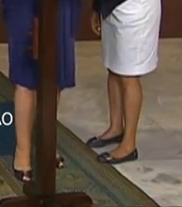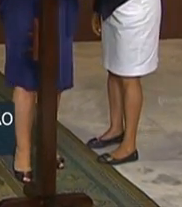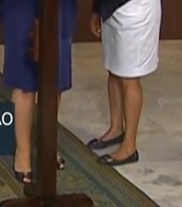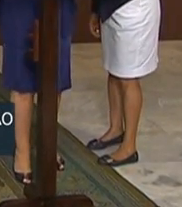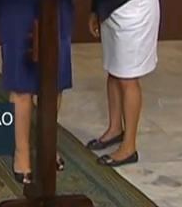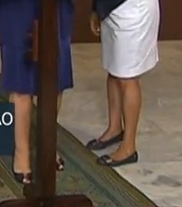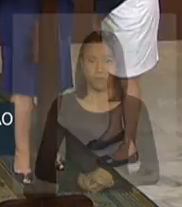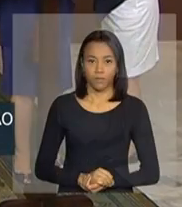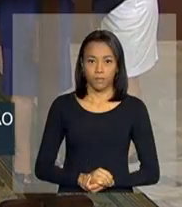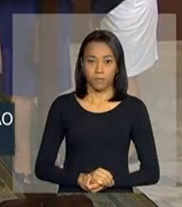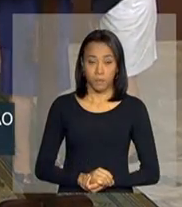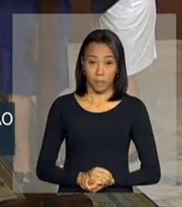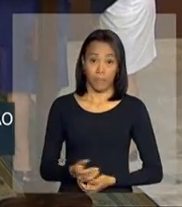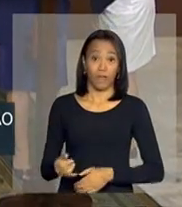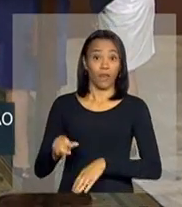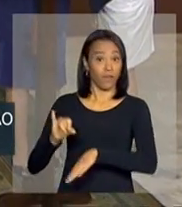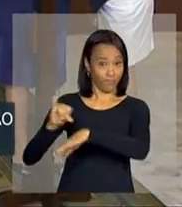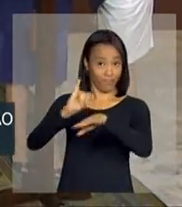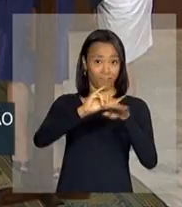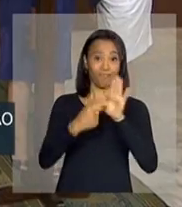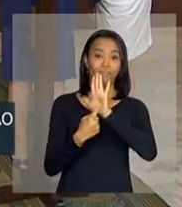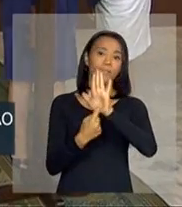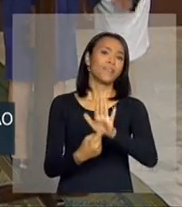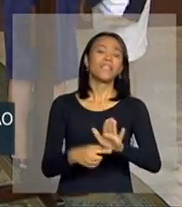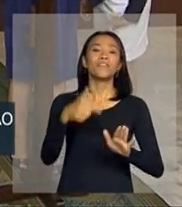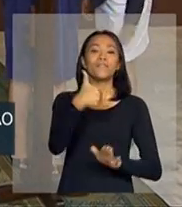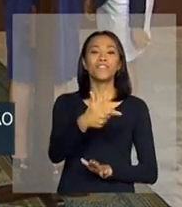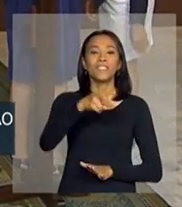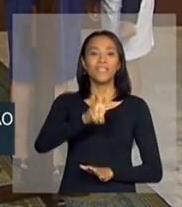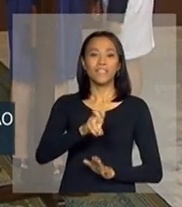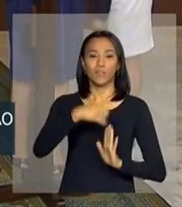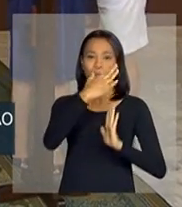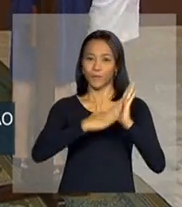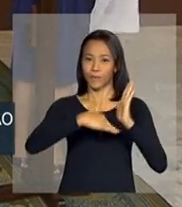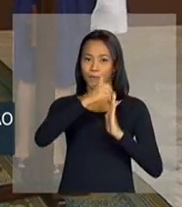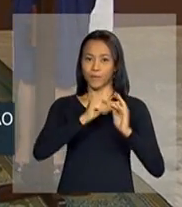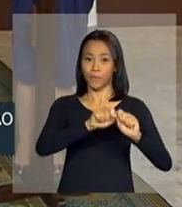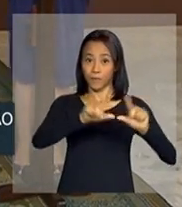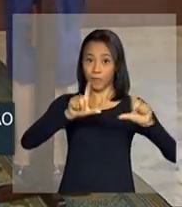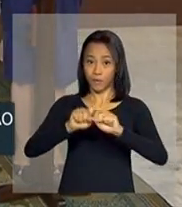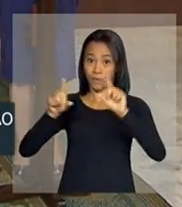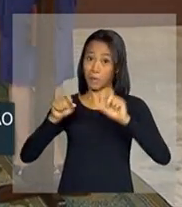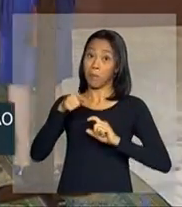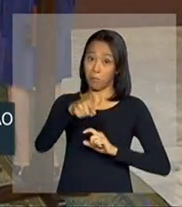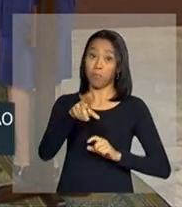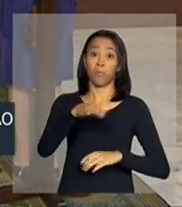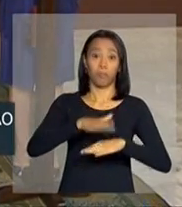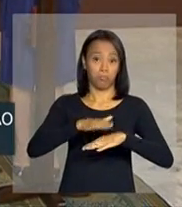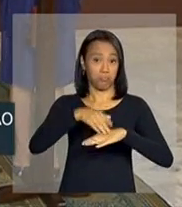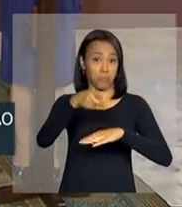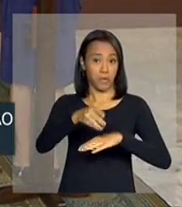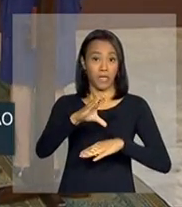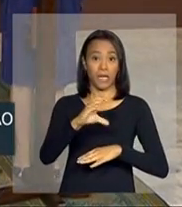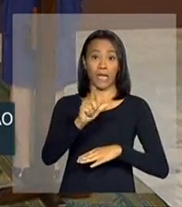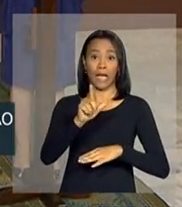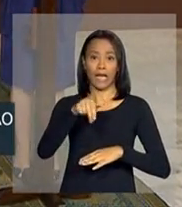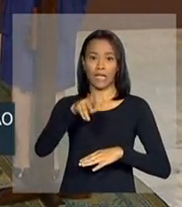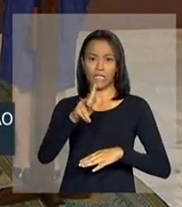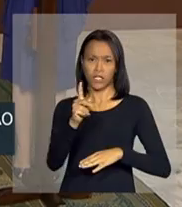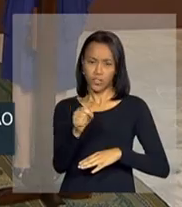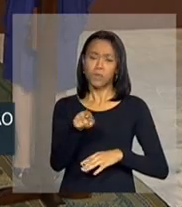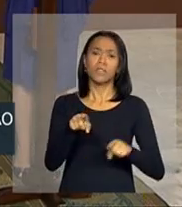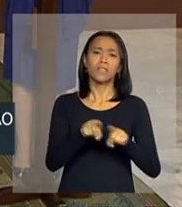A exposição tem 25 telas pintadas por Carlinhos Brown e 3 instalações, sendo uma